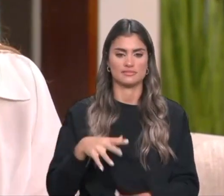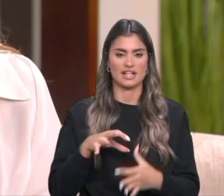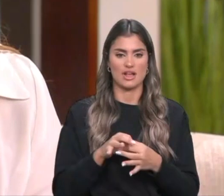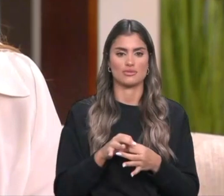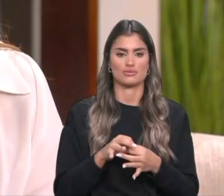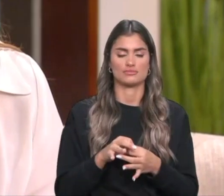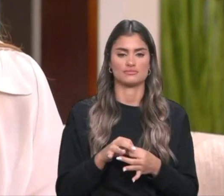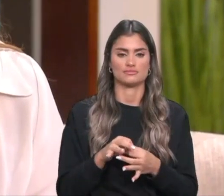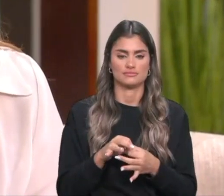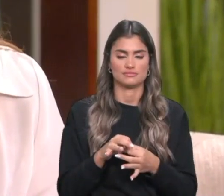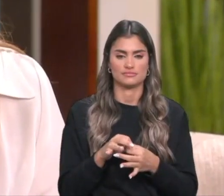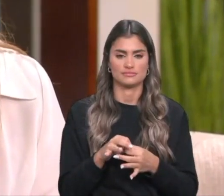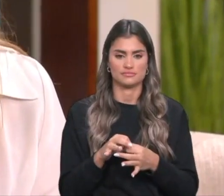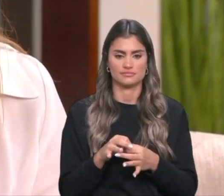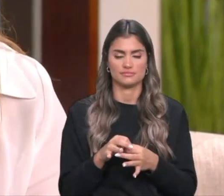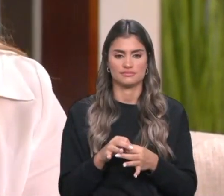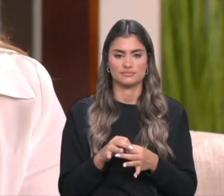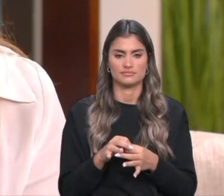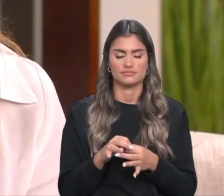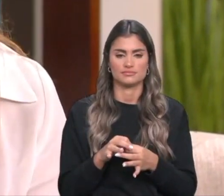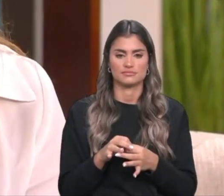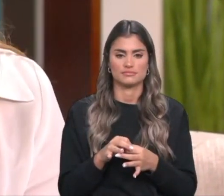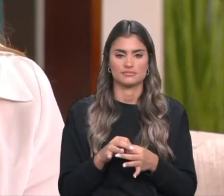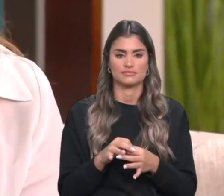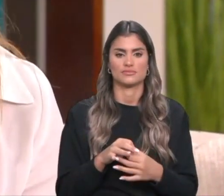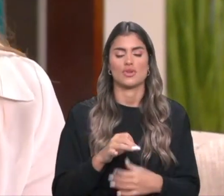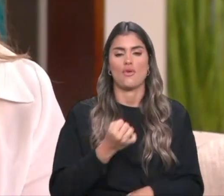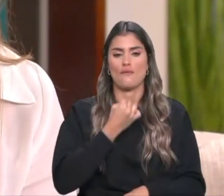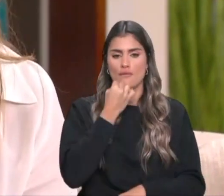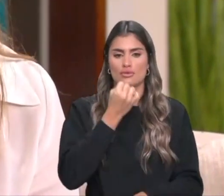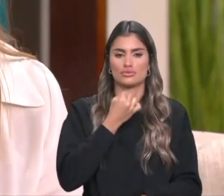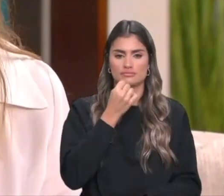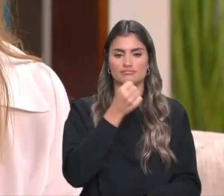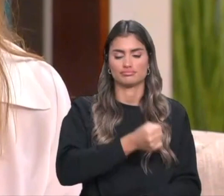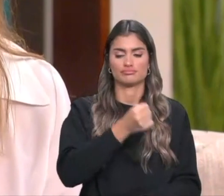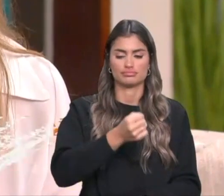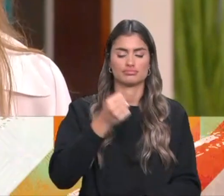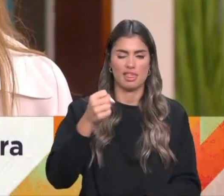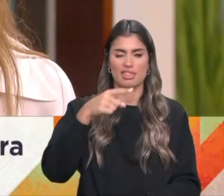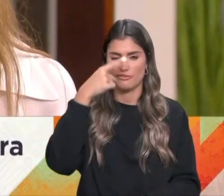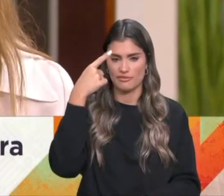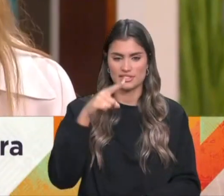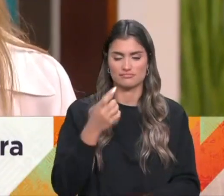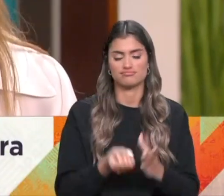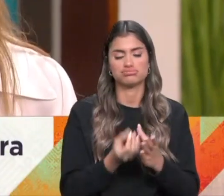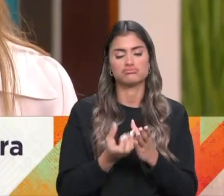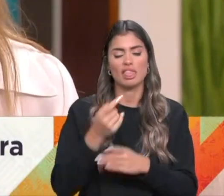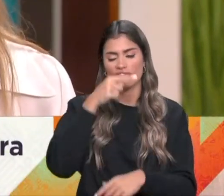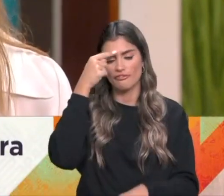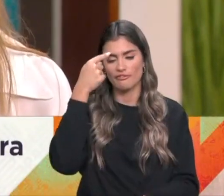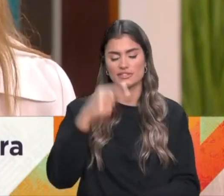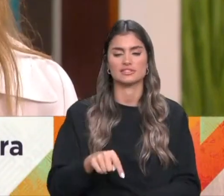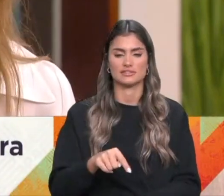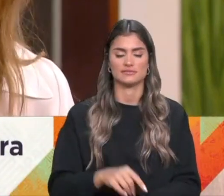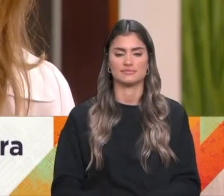in vitro, nomeadamente de fruteiras, portanto, de espécies de difícil reprodução. Tem a particularidade, além